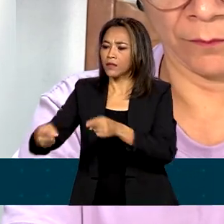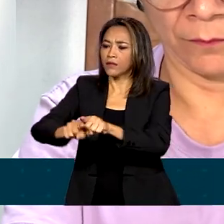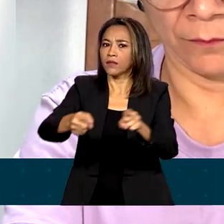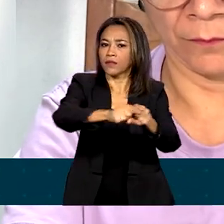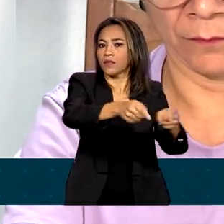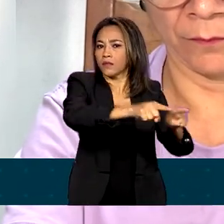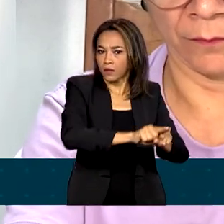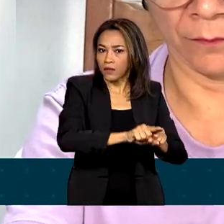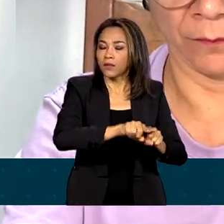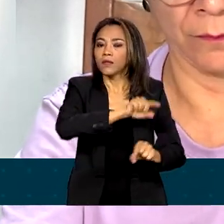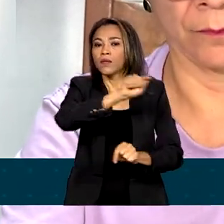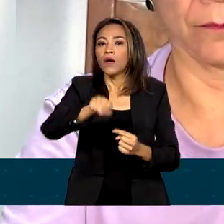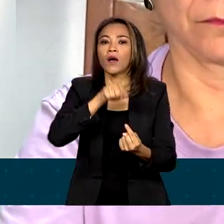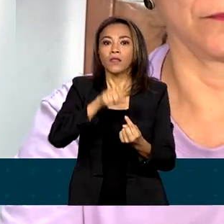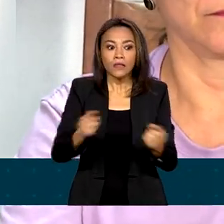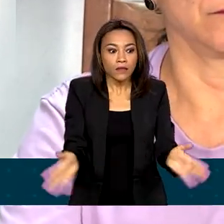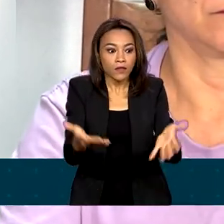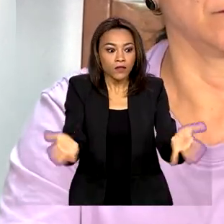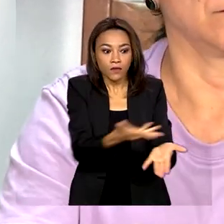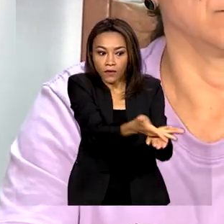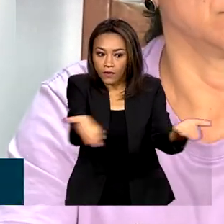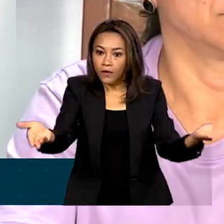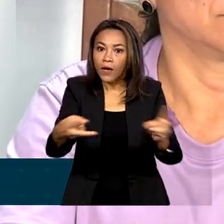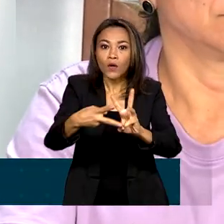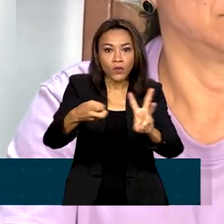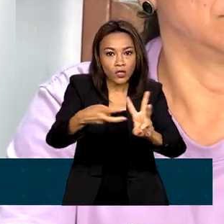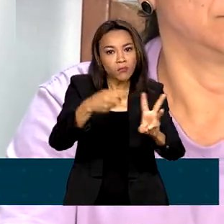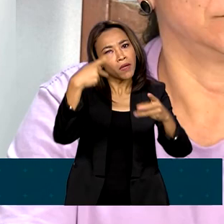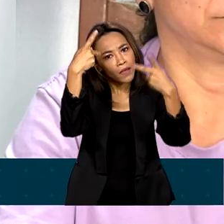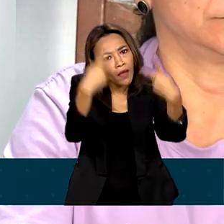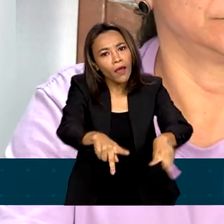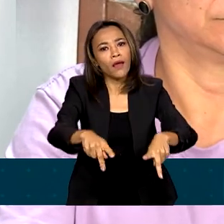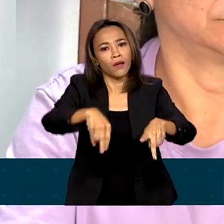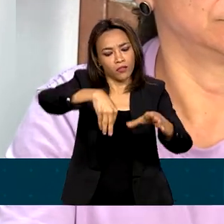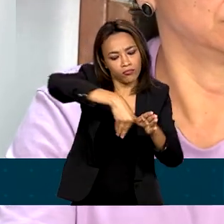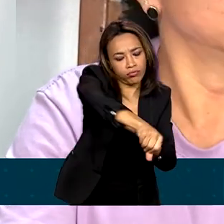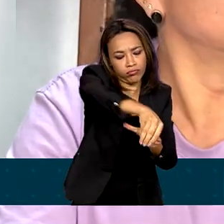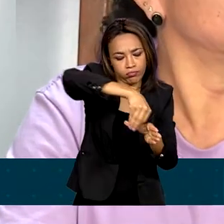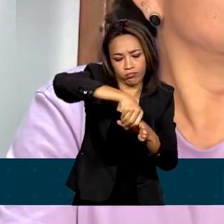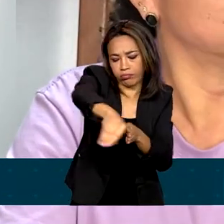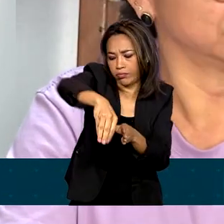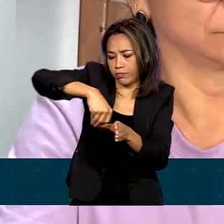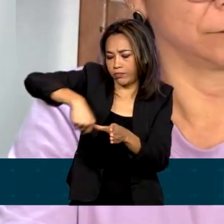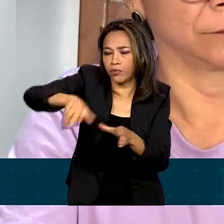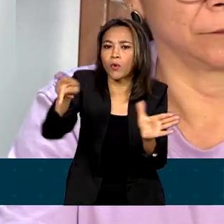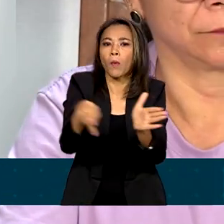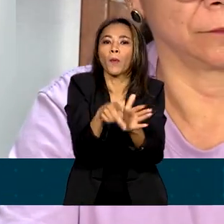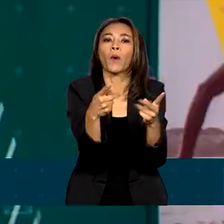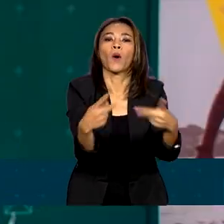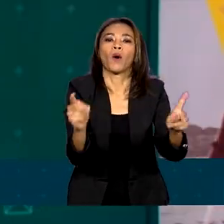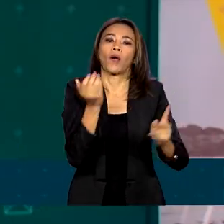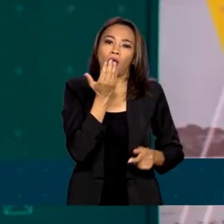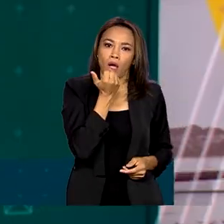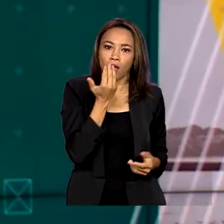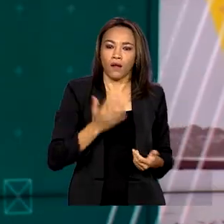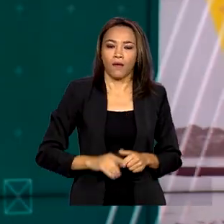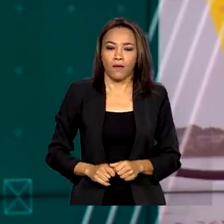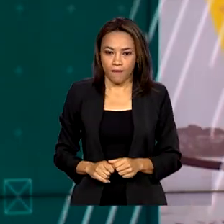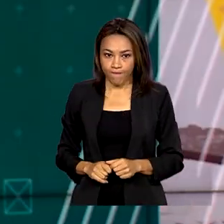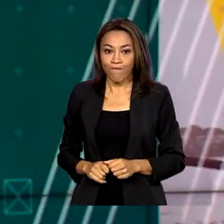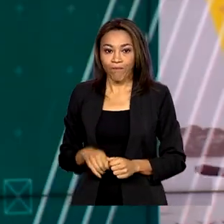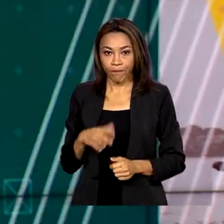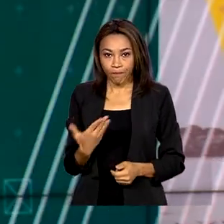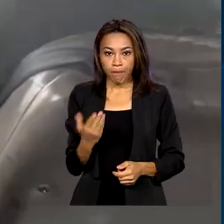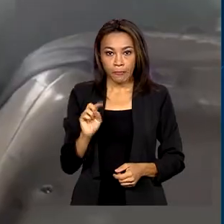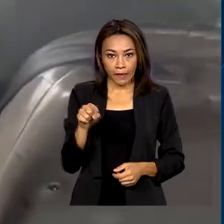buscar incentivar os indígenas novamente a produzir, a cultivar o seu próprio alimento. E